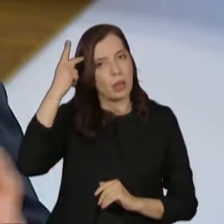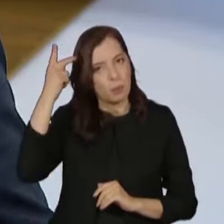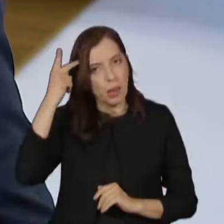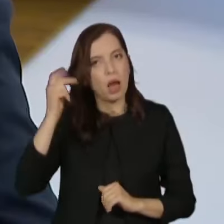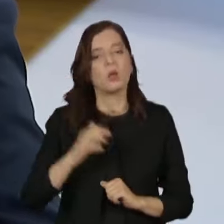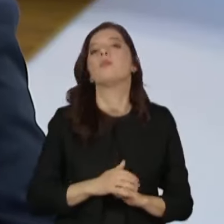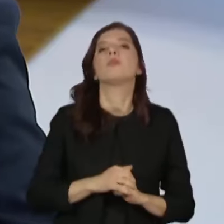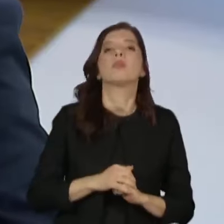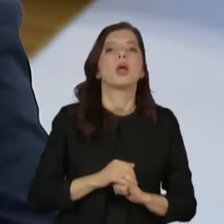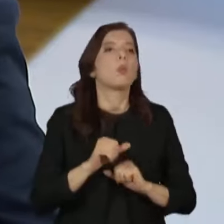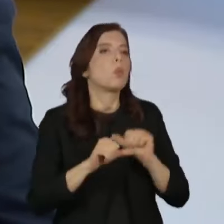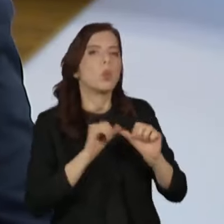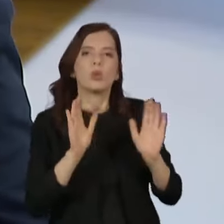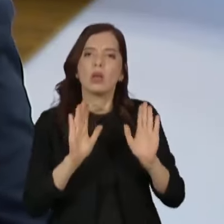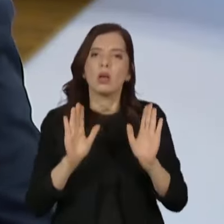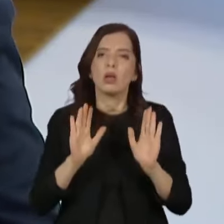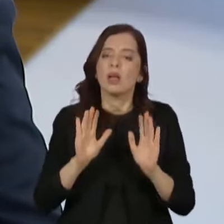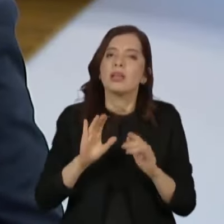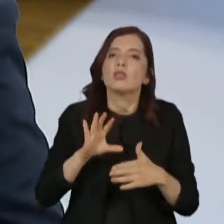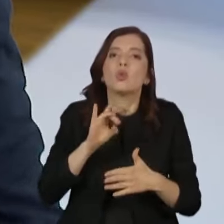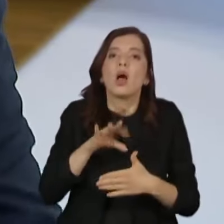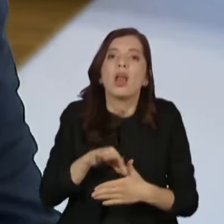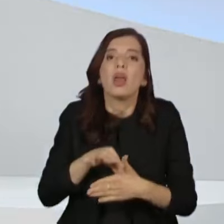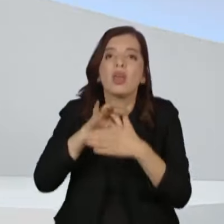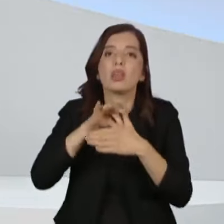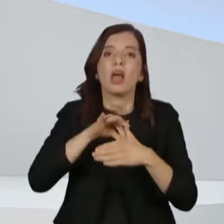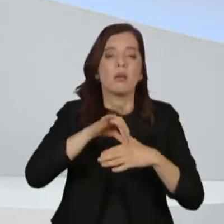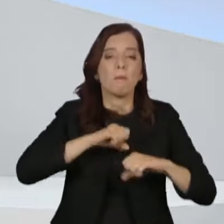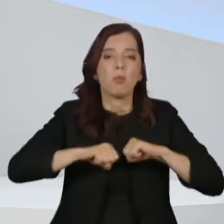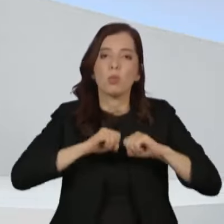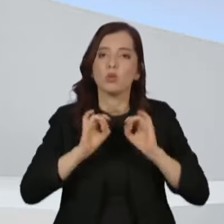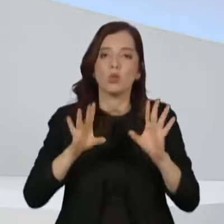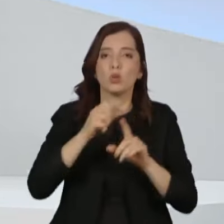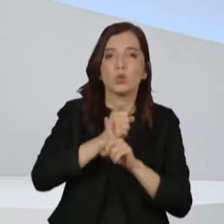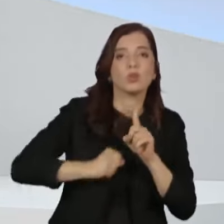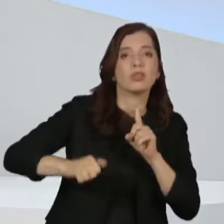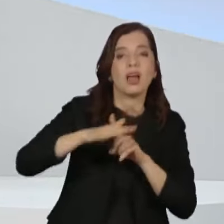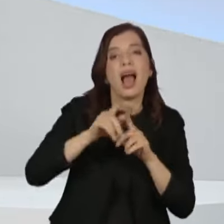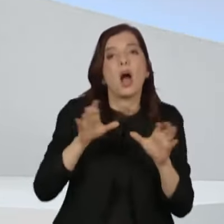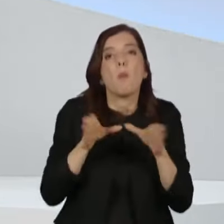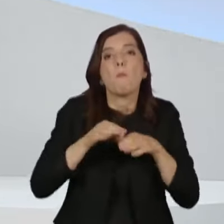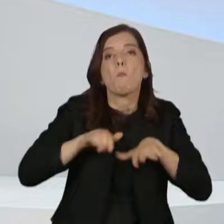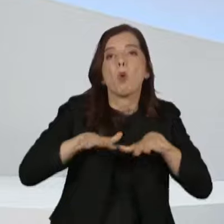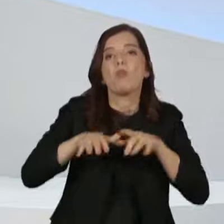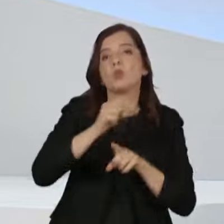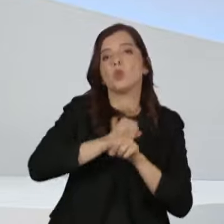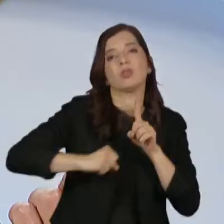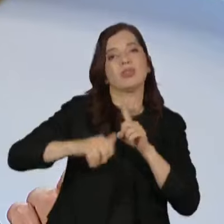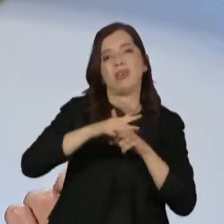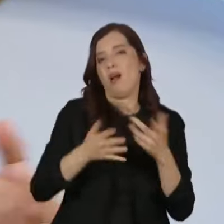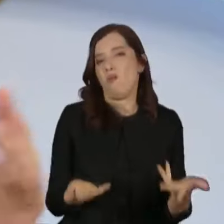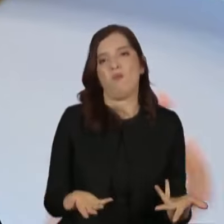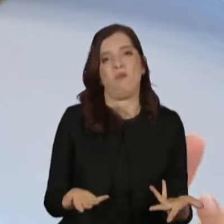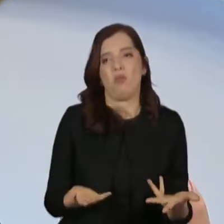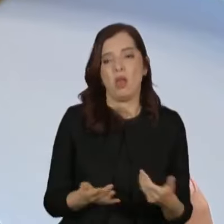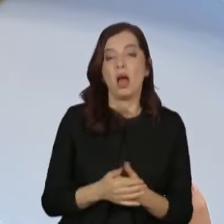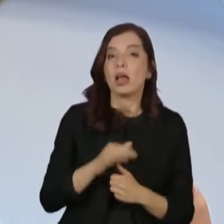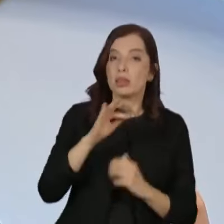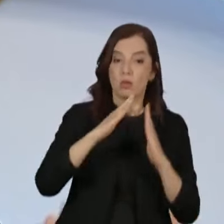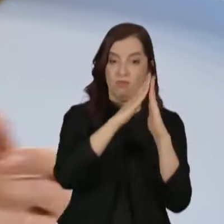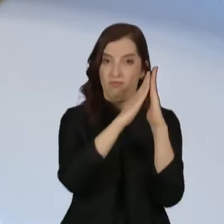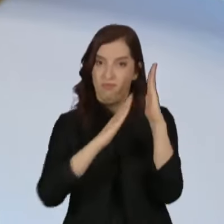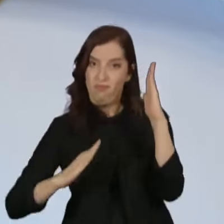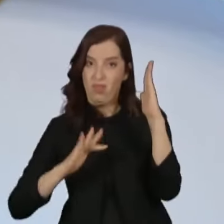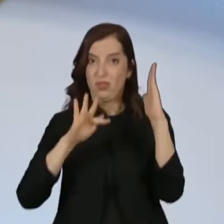Gotino. Uma coisa é quando você é líder de um movimento social. E a Fiesp estava defendendo uma PEC, que foi a PEC do